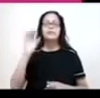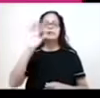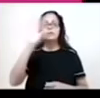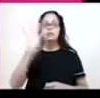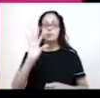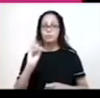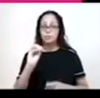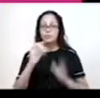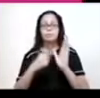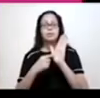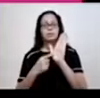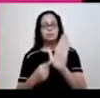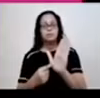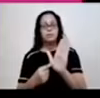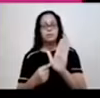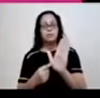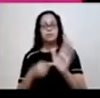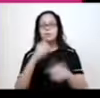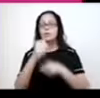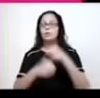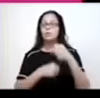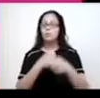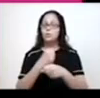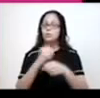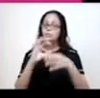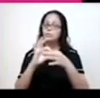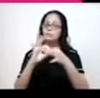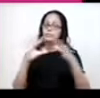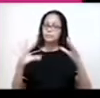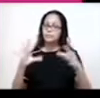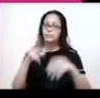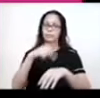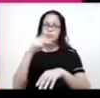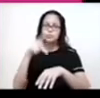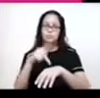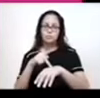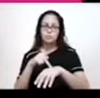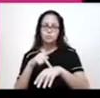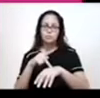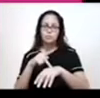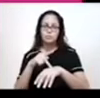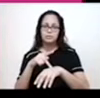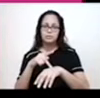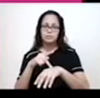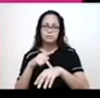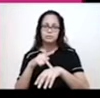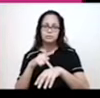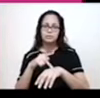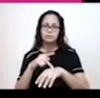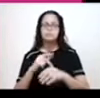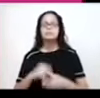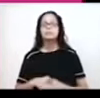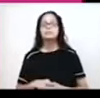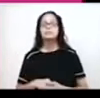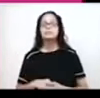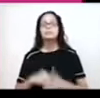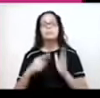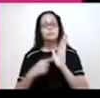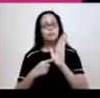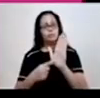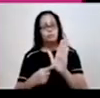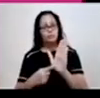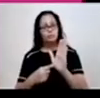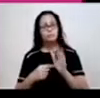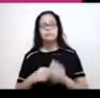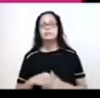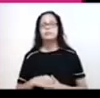temos um mapa que ilustra o ano da independência dos países. Olha só. Honduras, 1838. Bolívia, 1825.